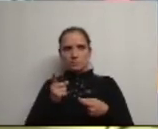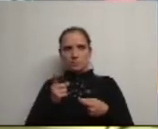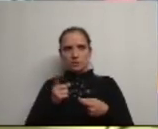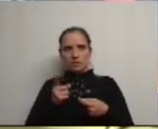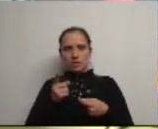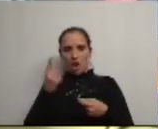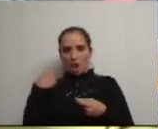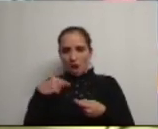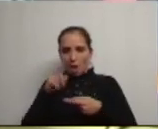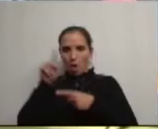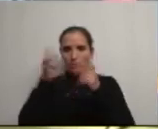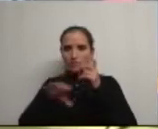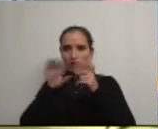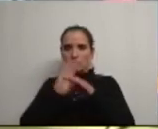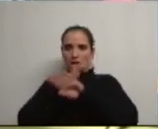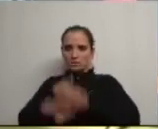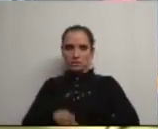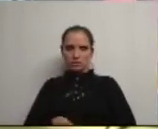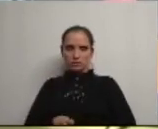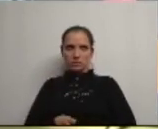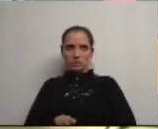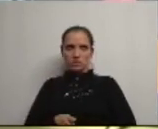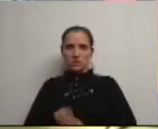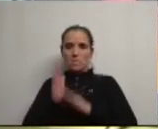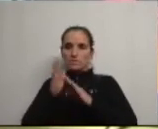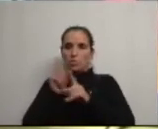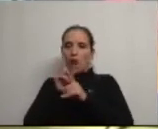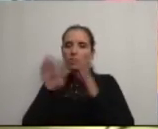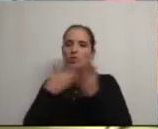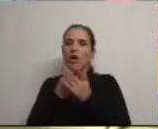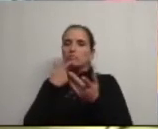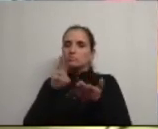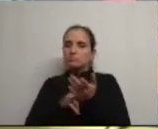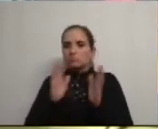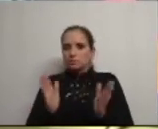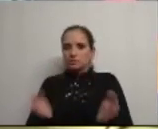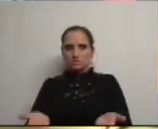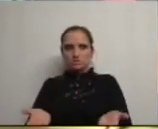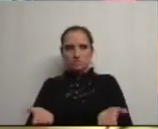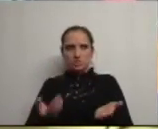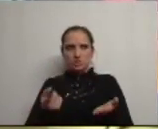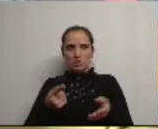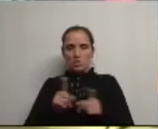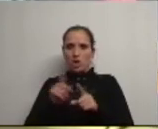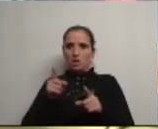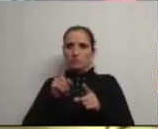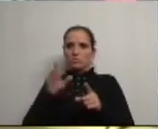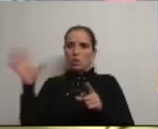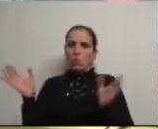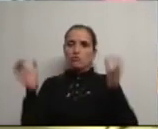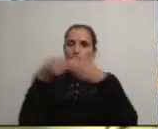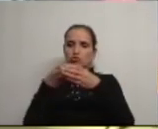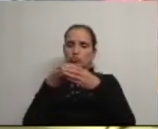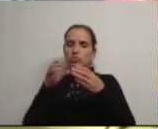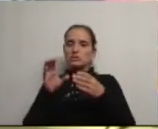eles têm outros meios de acesso agora tem de se justificar e nós estamos a levar um conjunto queremos levar um conjunto